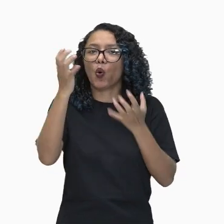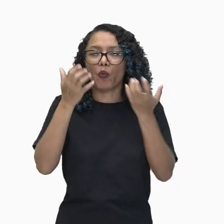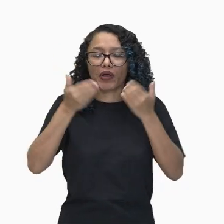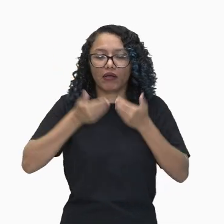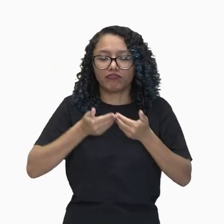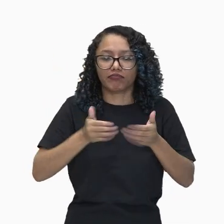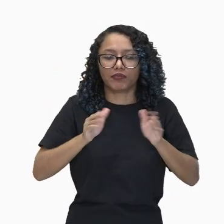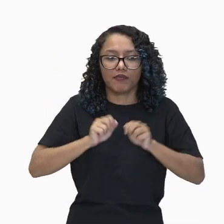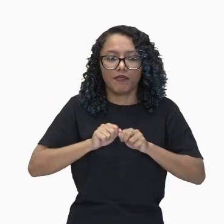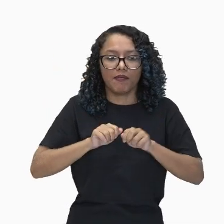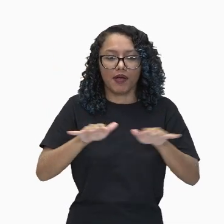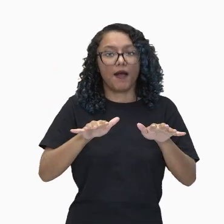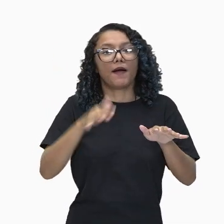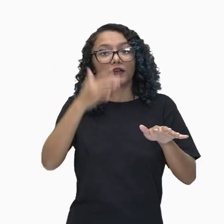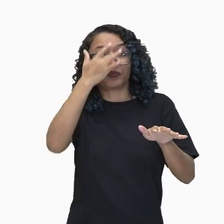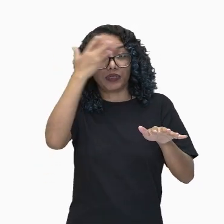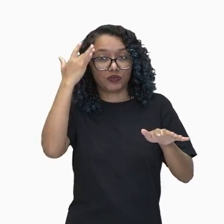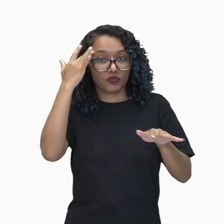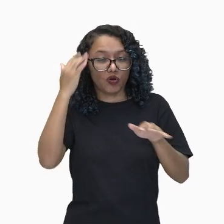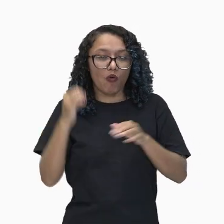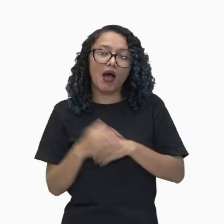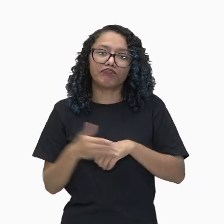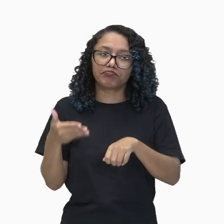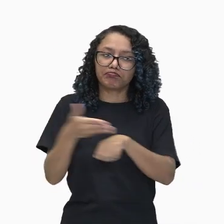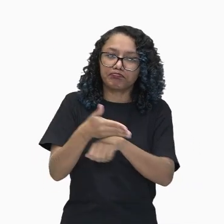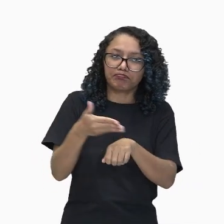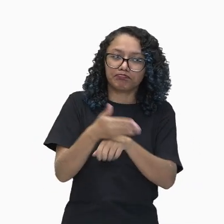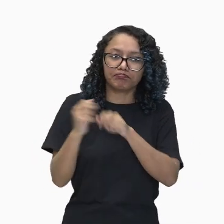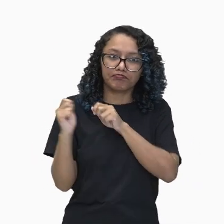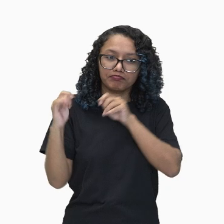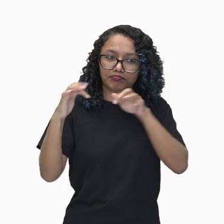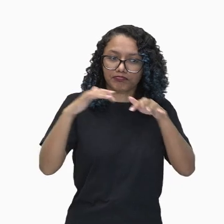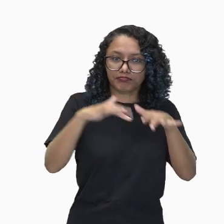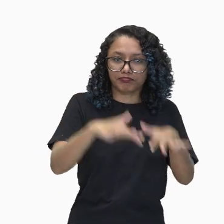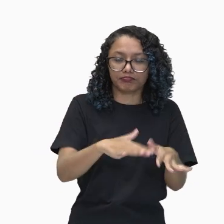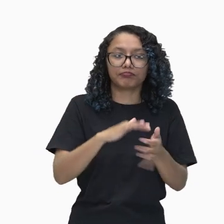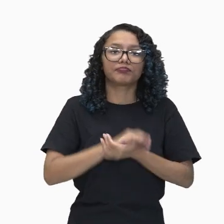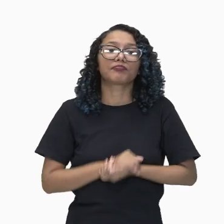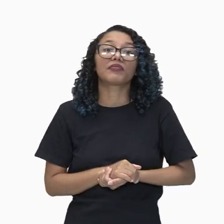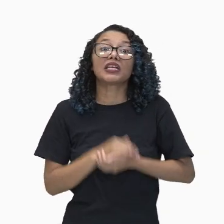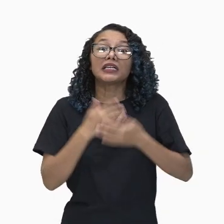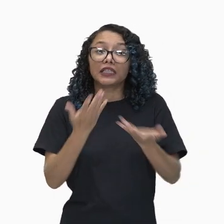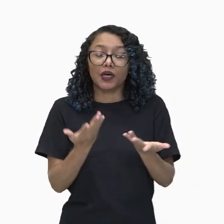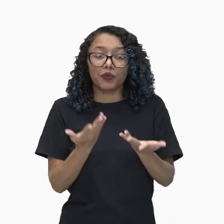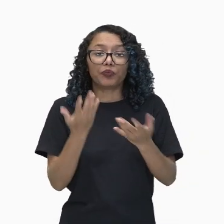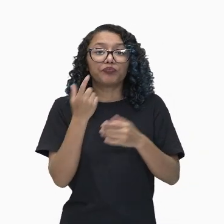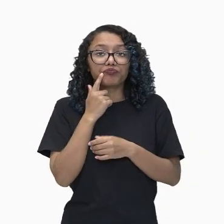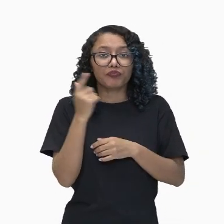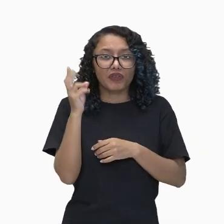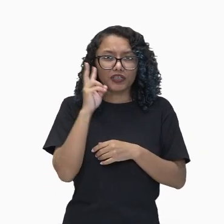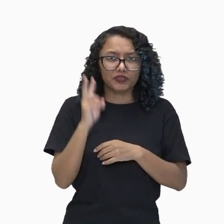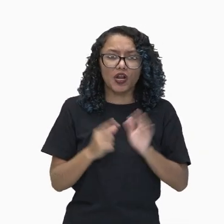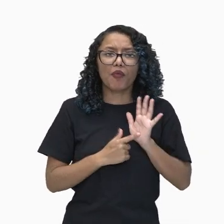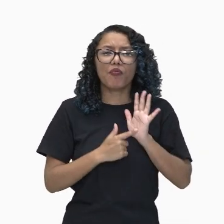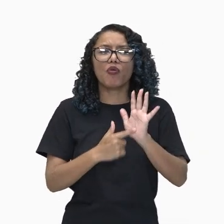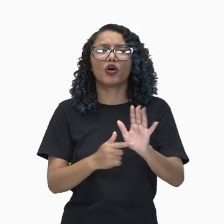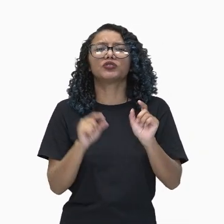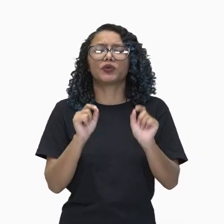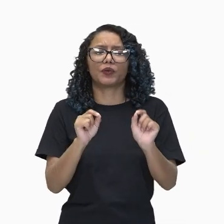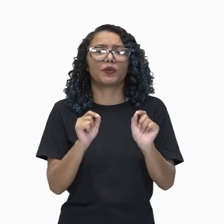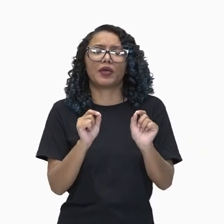pagante. Ofeu, ele narra a história de amor entre